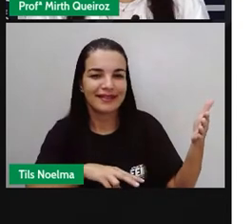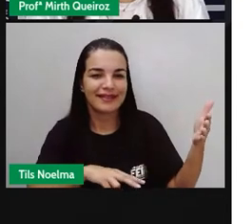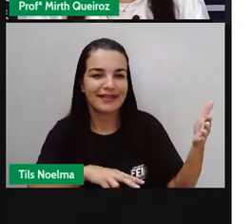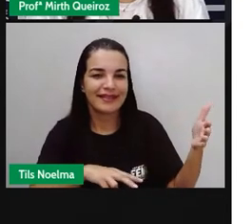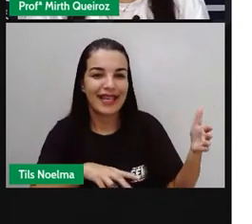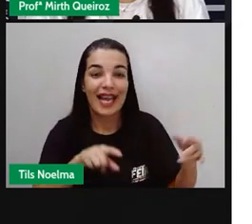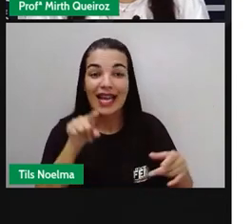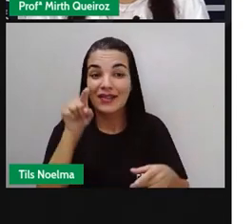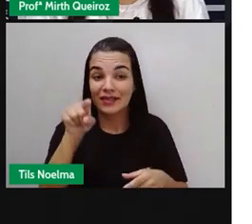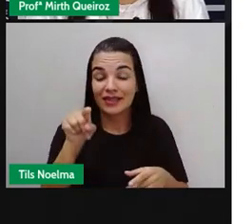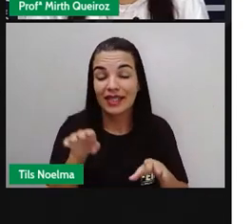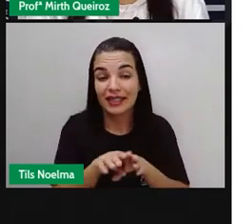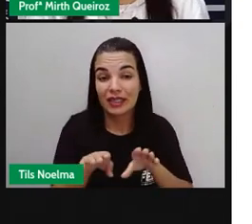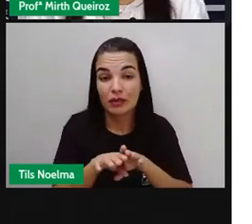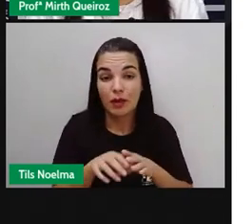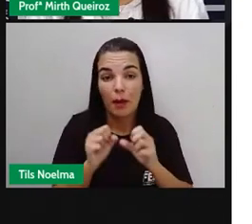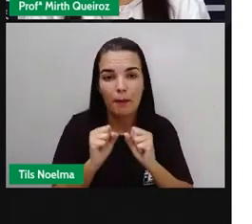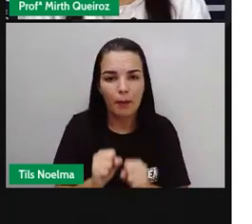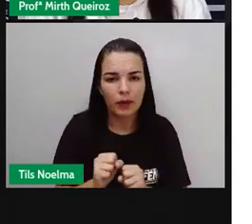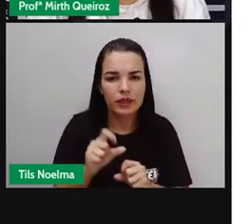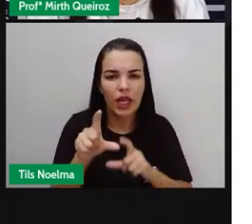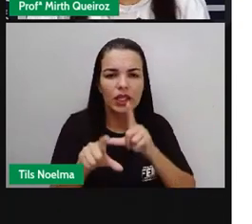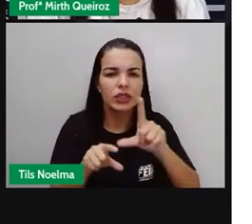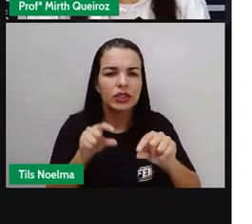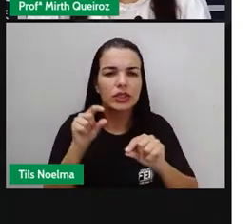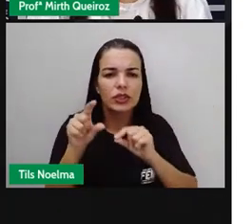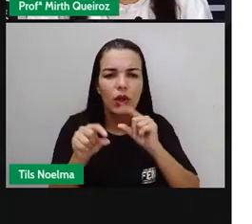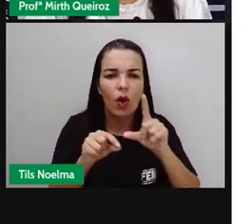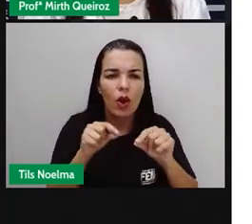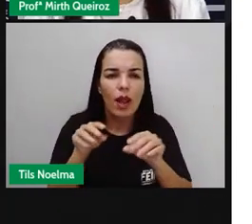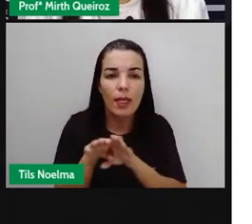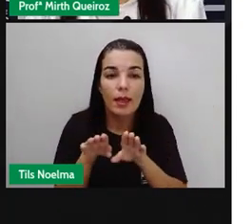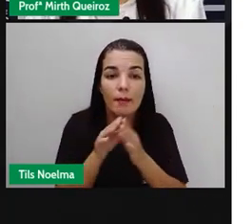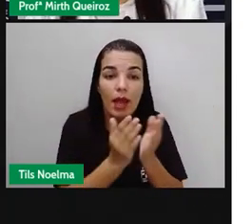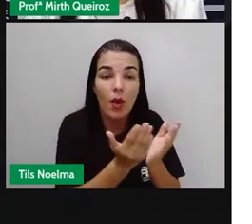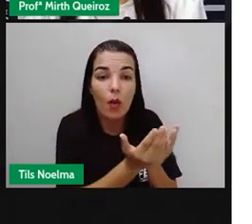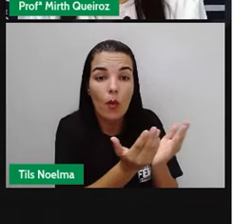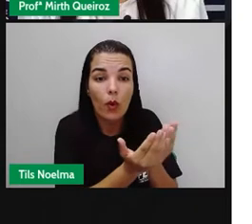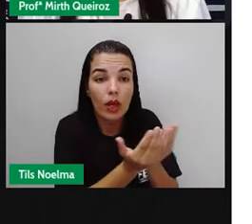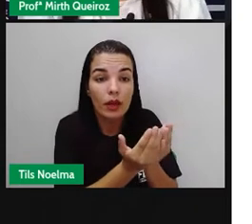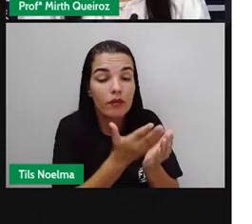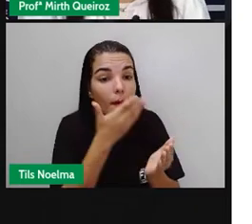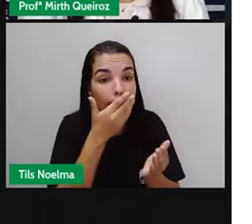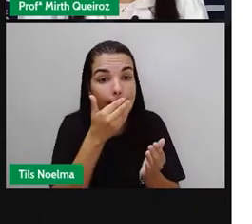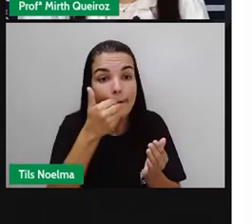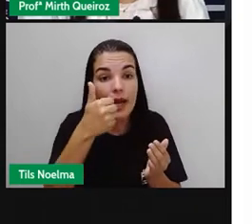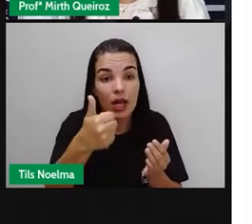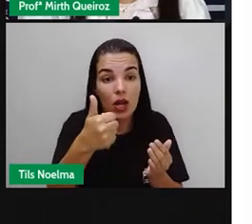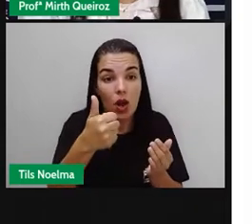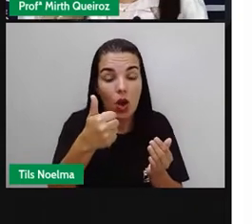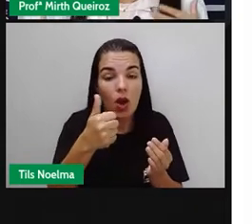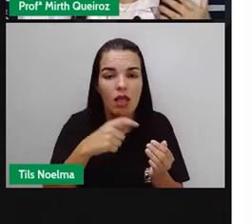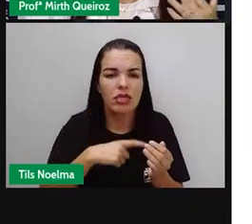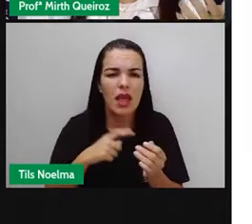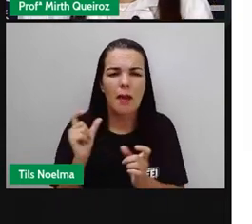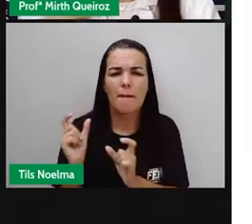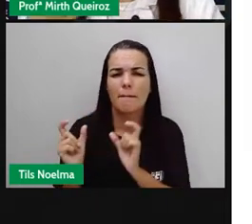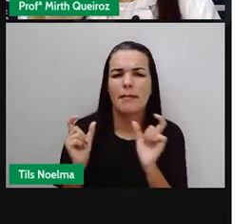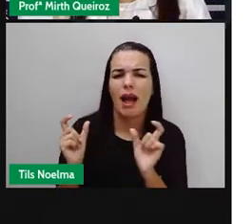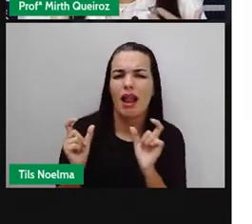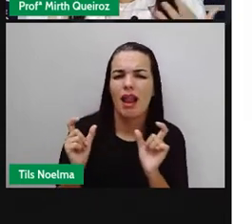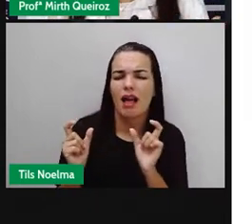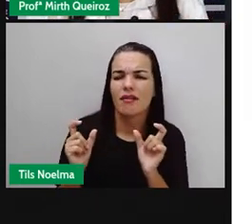tradução e a edição do livro, sobretudo os clássicos. Por que a gente fala sobre tradução e edição de livro? Porque tem livros que têm palavras mais